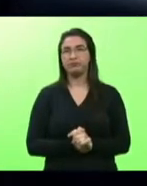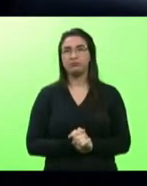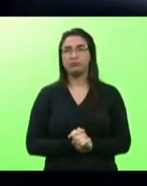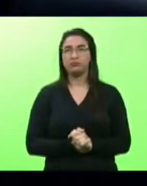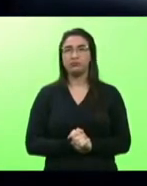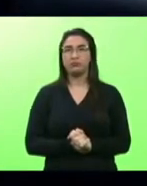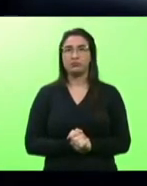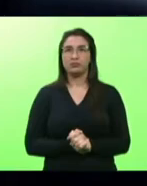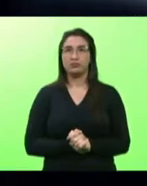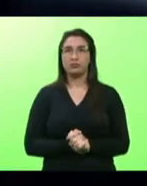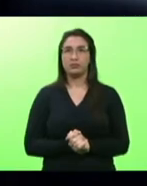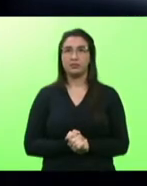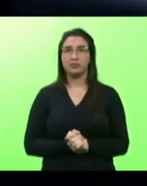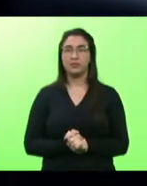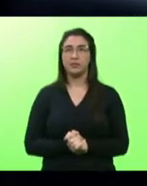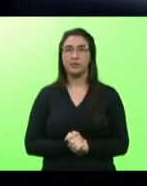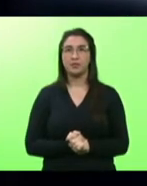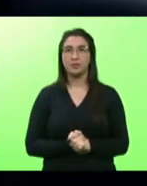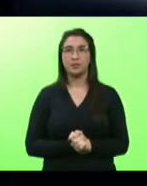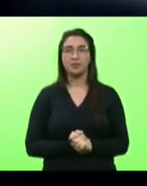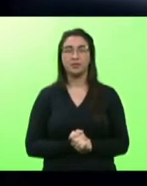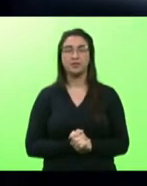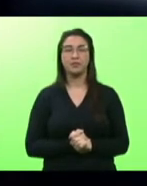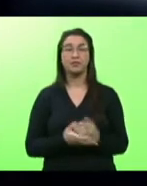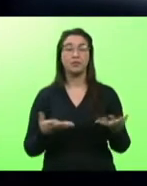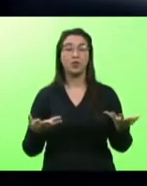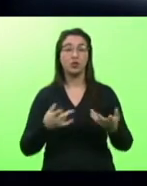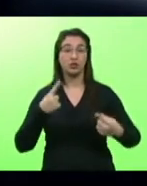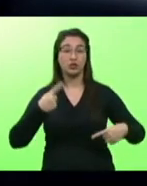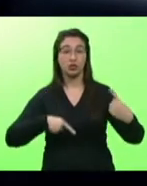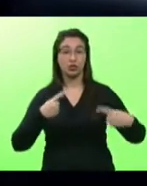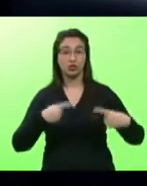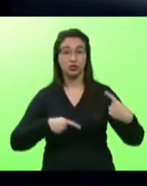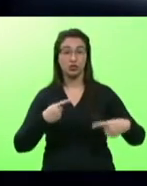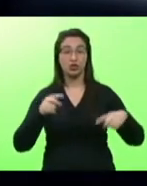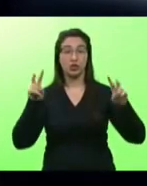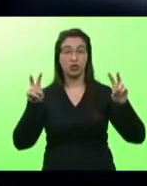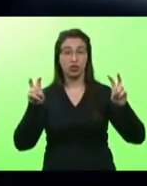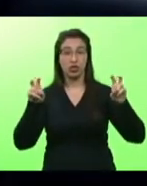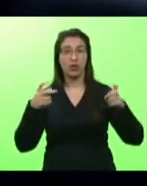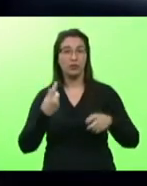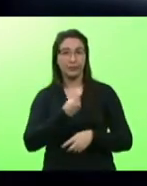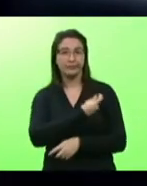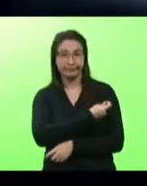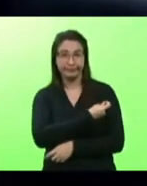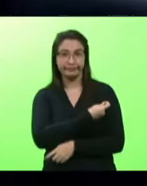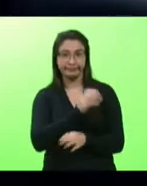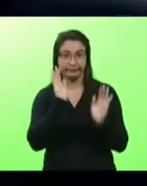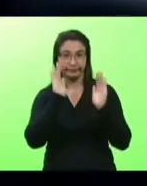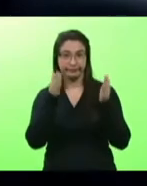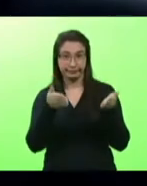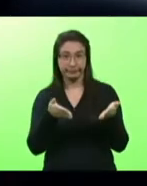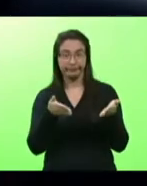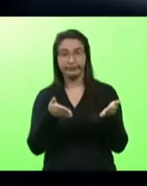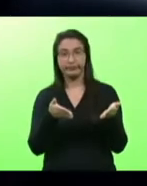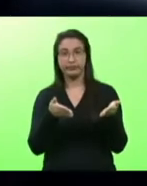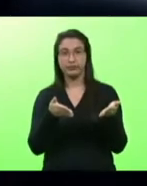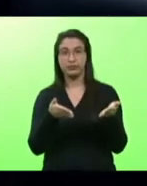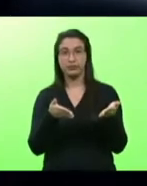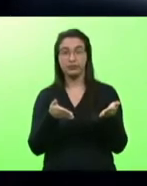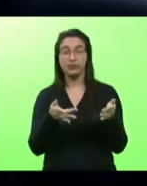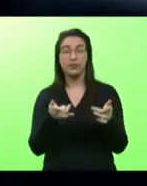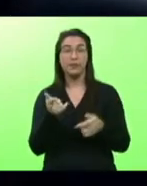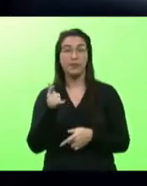levantamos e as discussões hoje envolveram a questão das vacinas inclusive essa discussão das